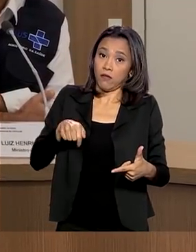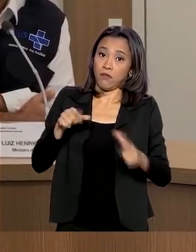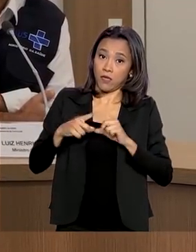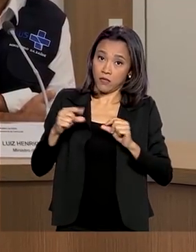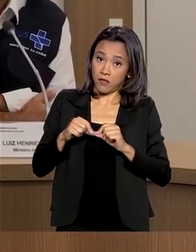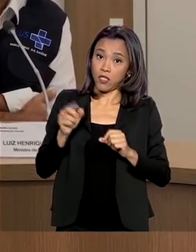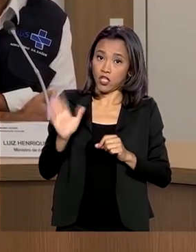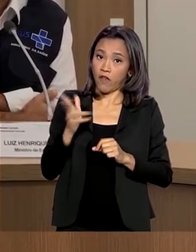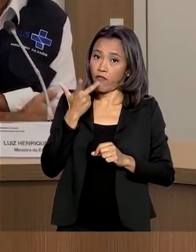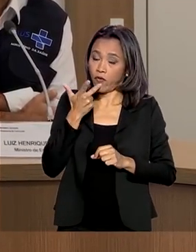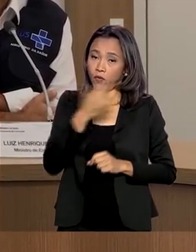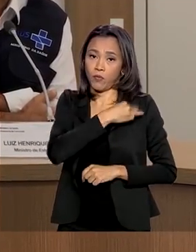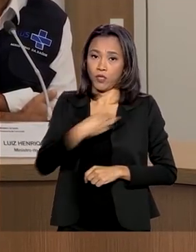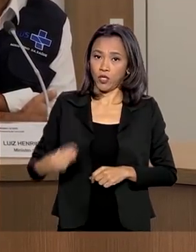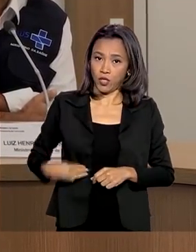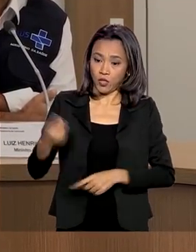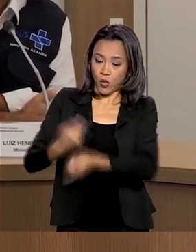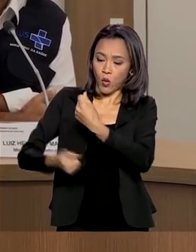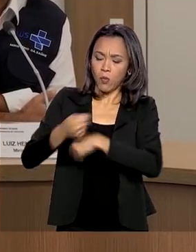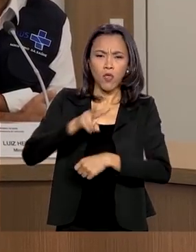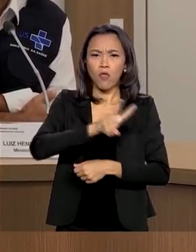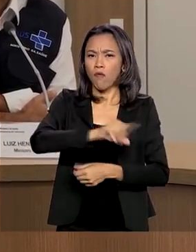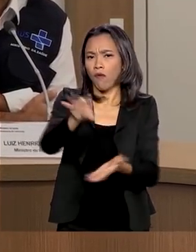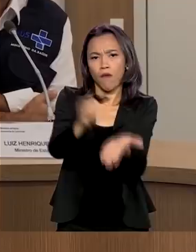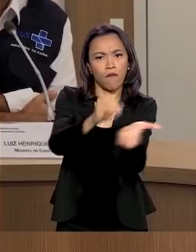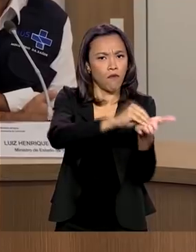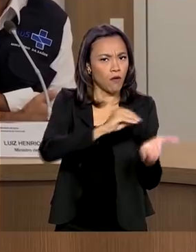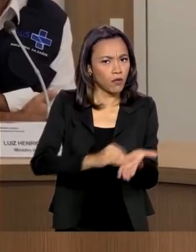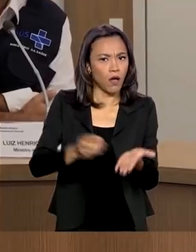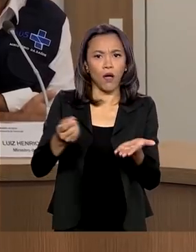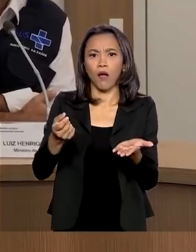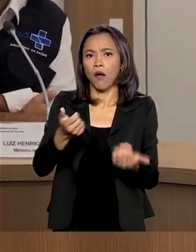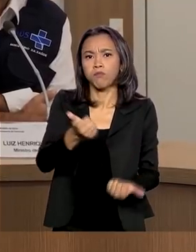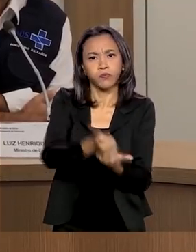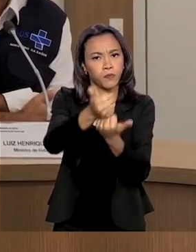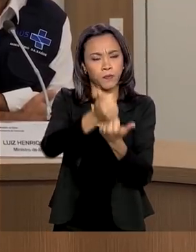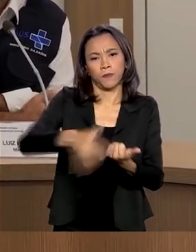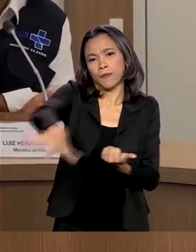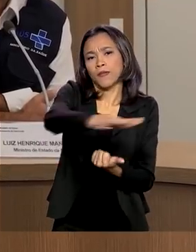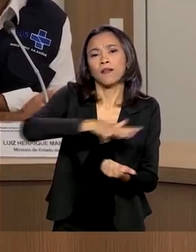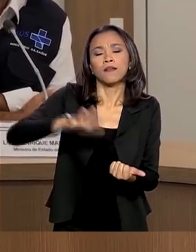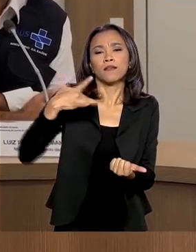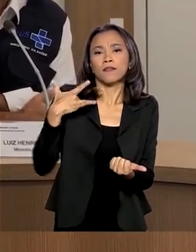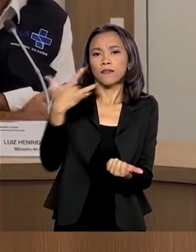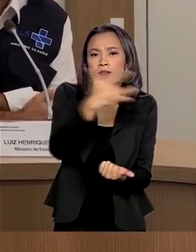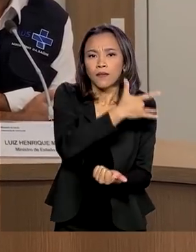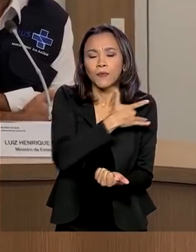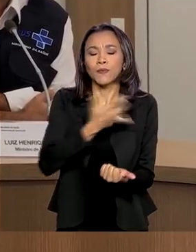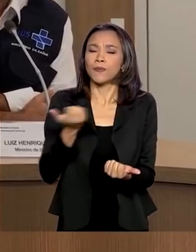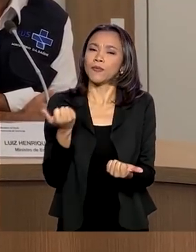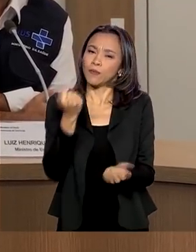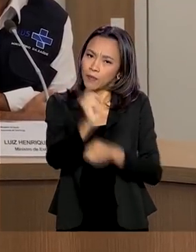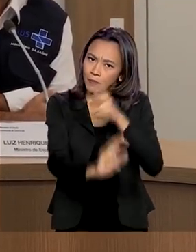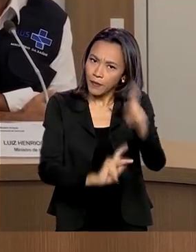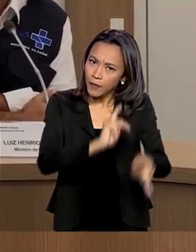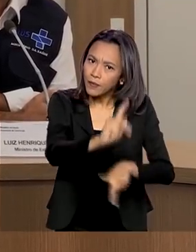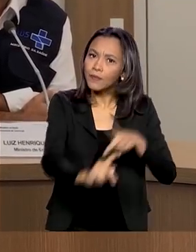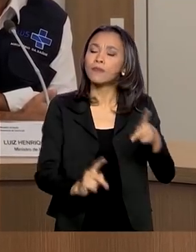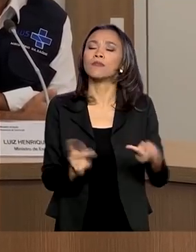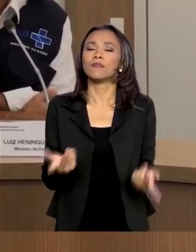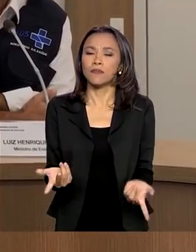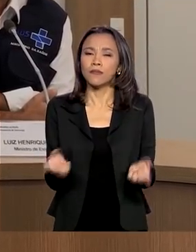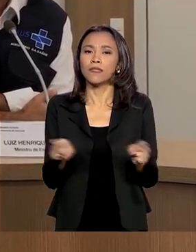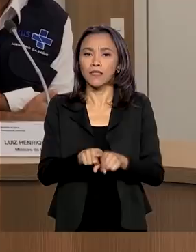Economia, não faltarão recursos para a saúde do nosso povo, bem como para